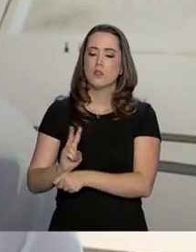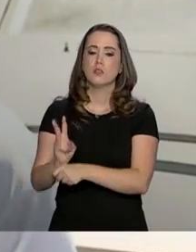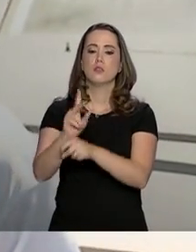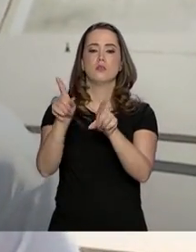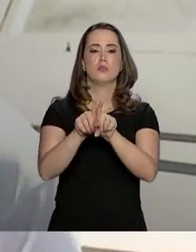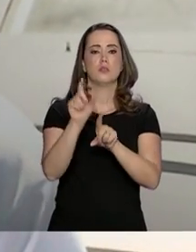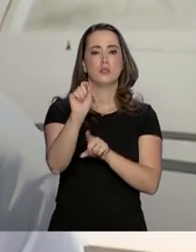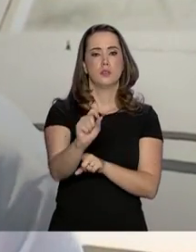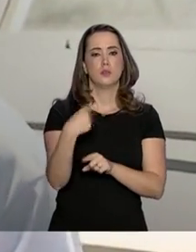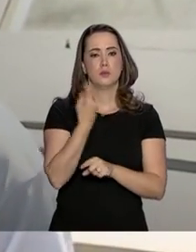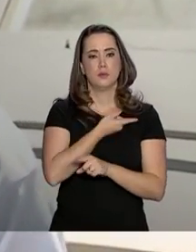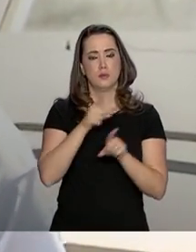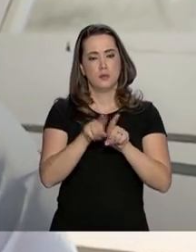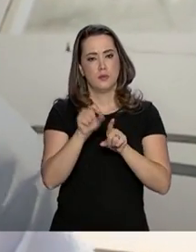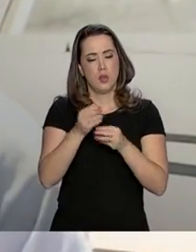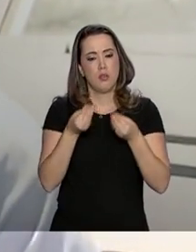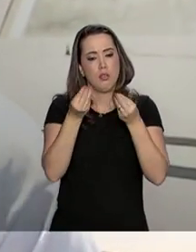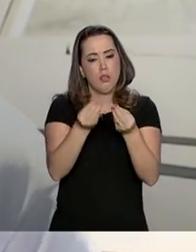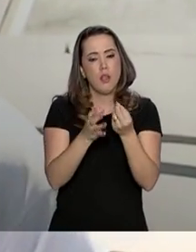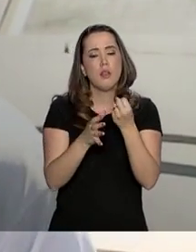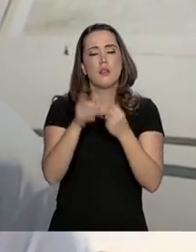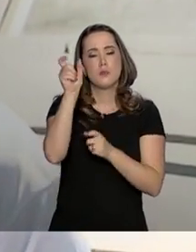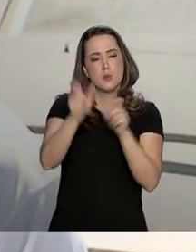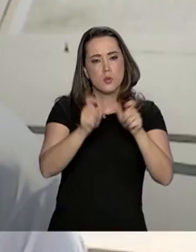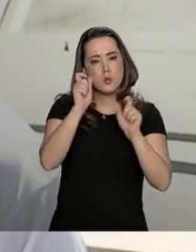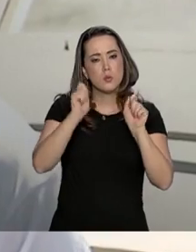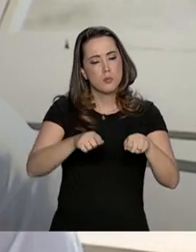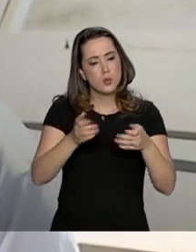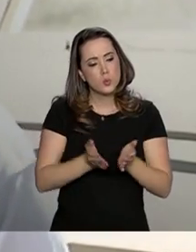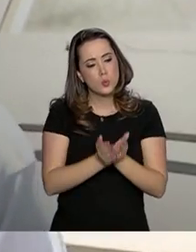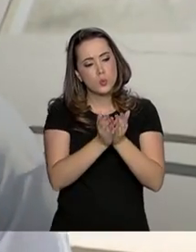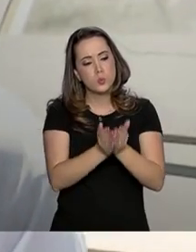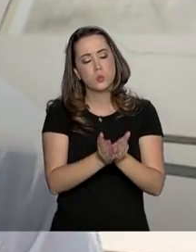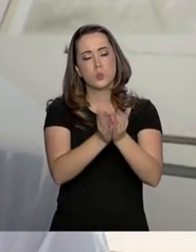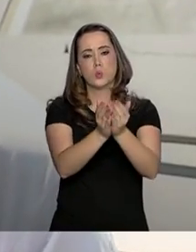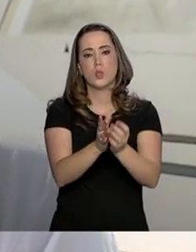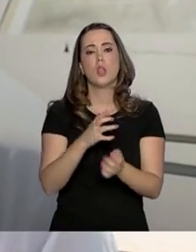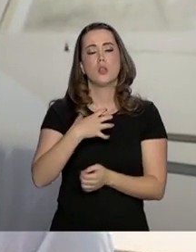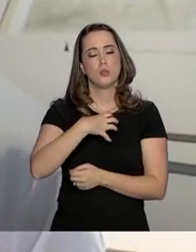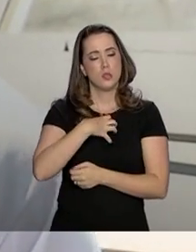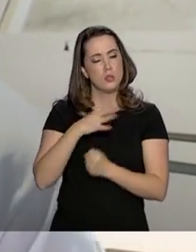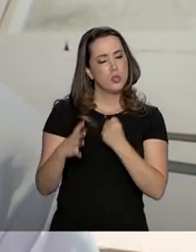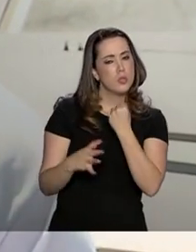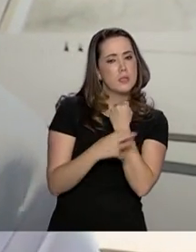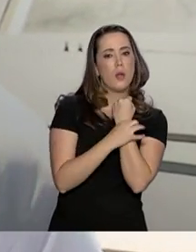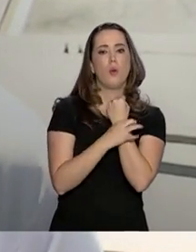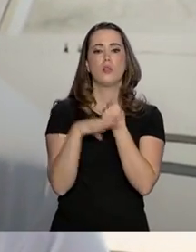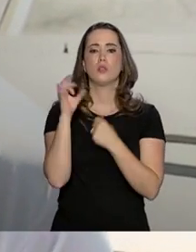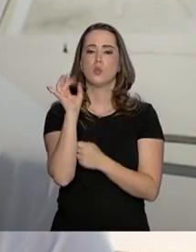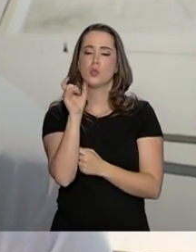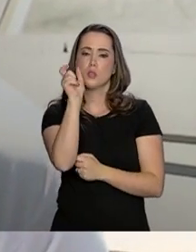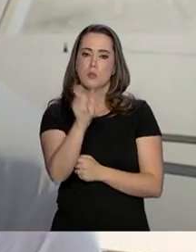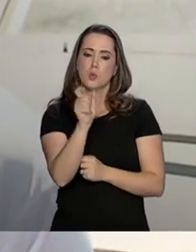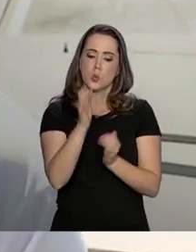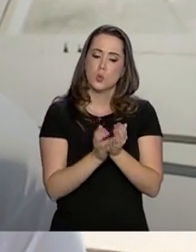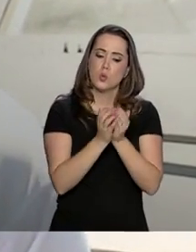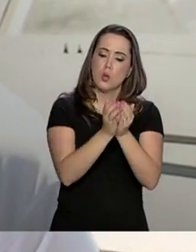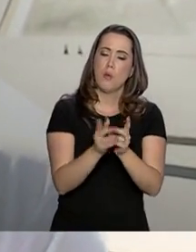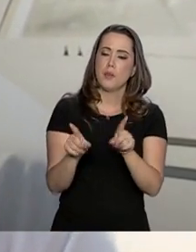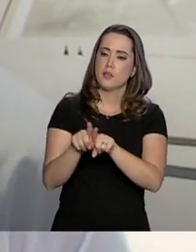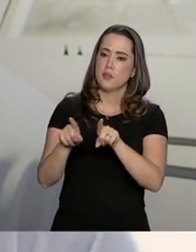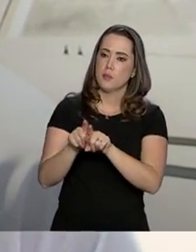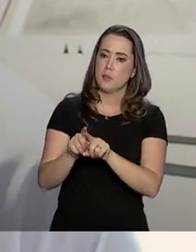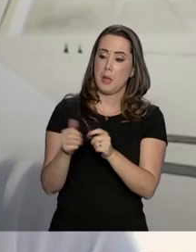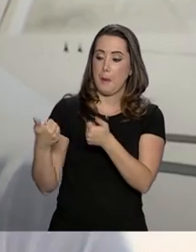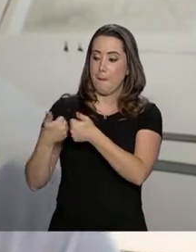embarcações e dar uma garantia às pessoas que elas possam navegar com segurança. Não só as que estão navegando, mas aquelas que estão também